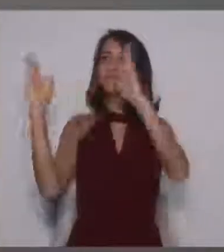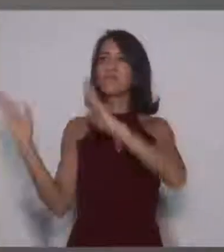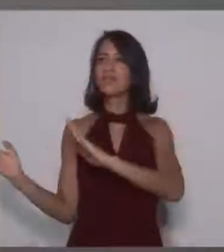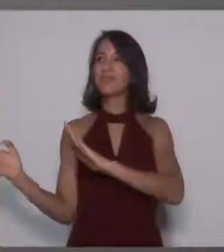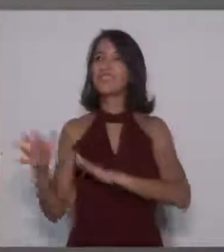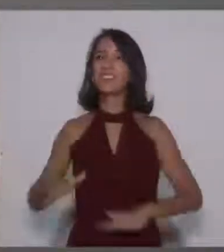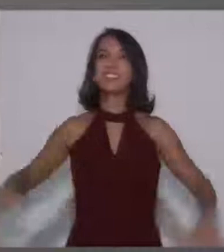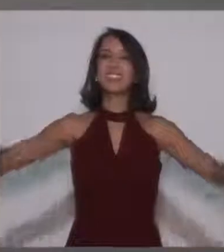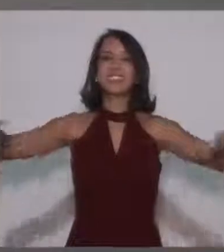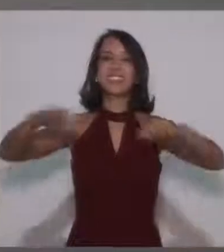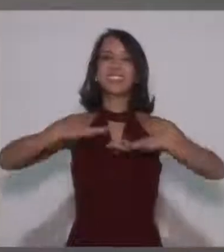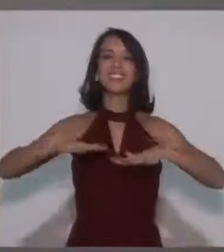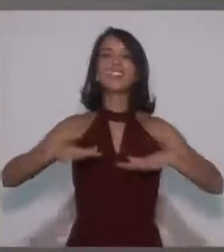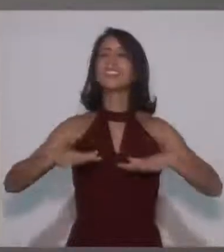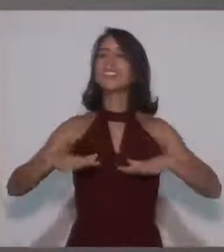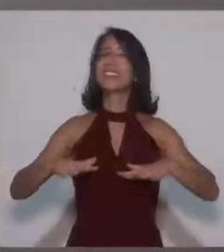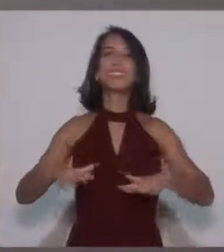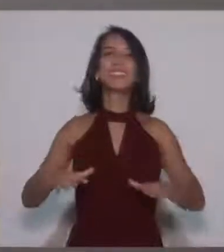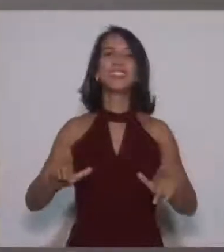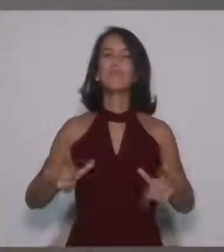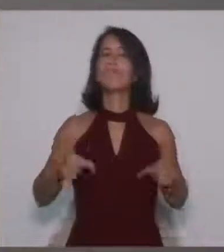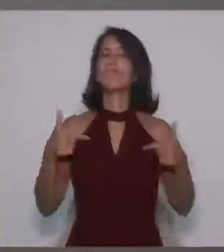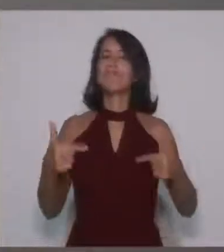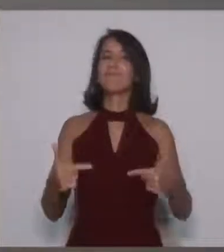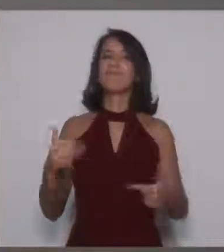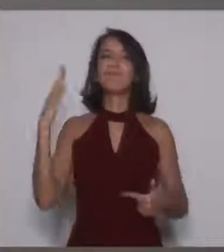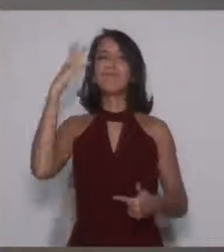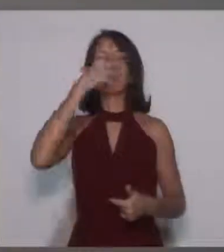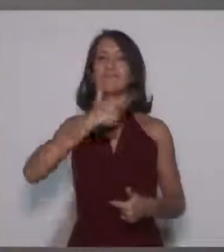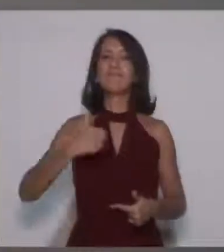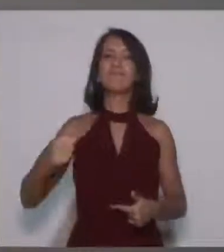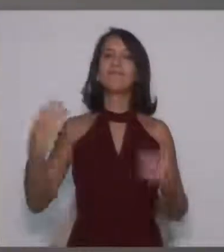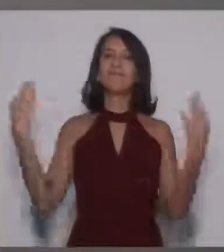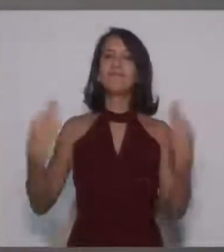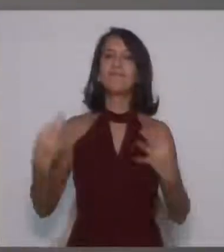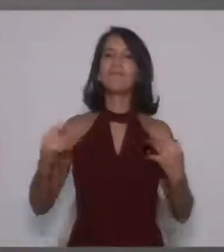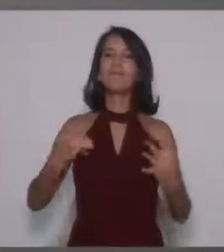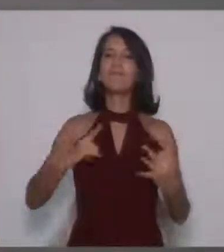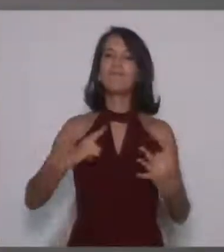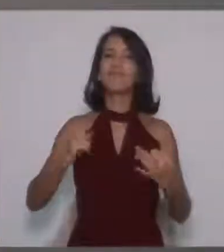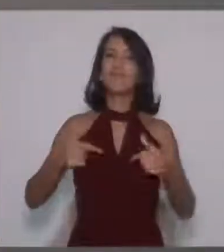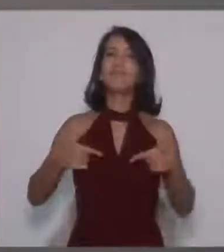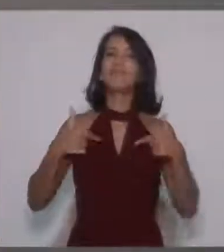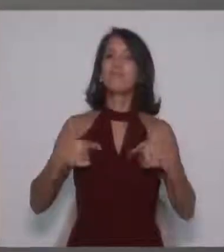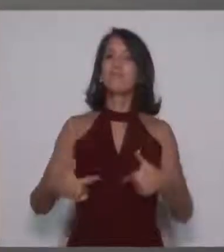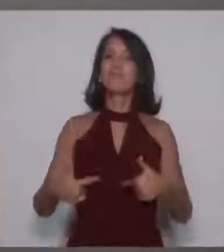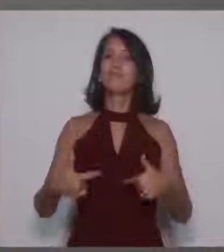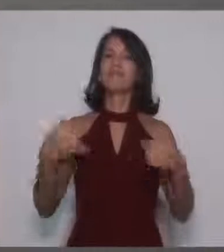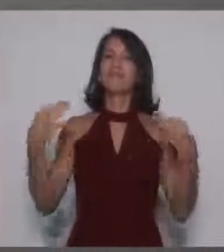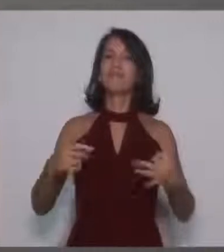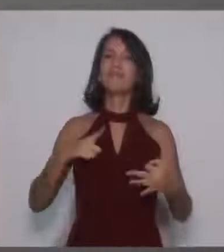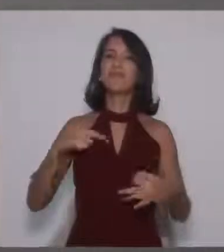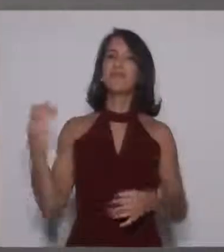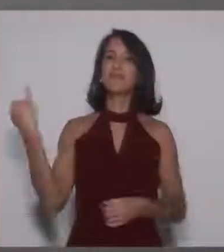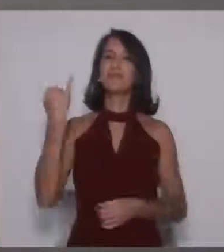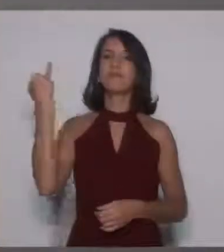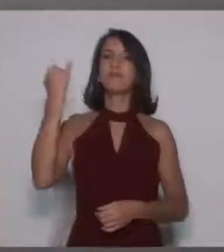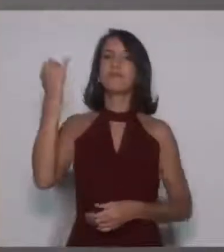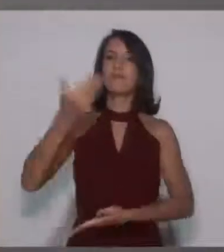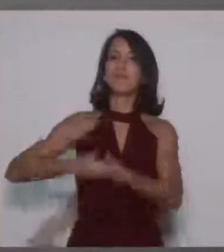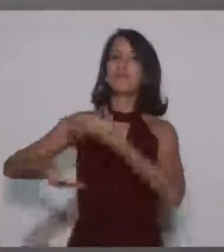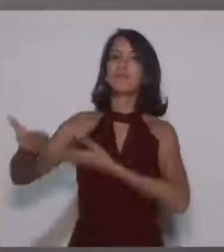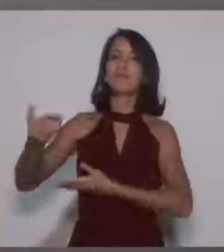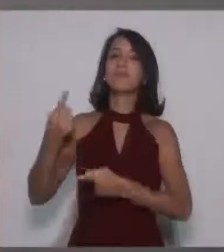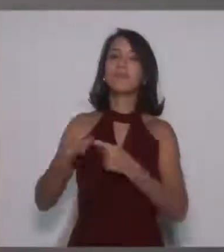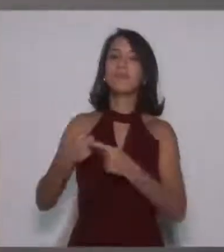daquela magnitude tem um trabalho grande e, com certeza, foi um trabalho que teve uma recompensa,